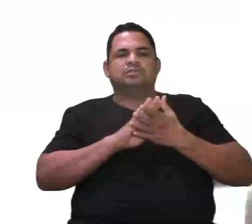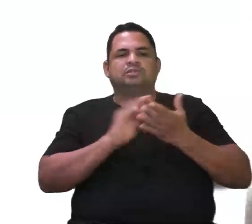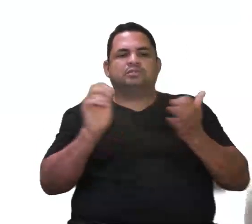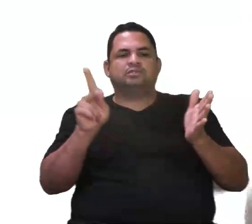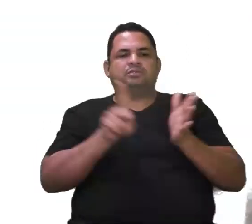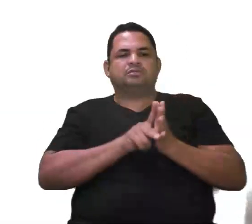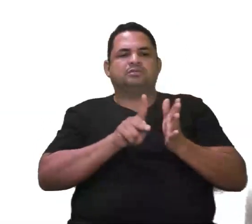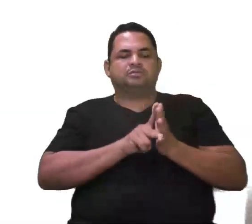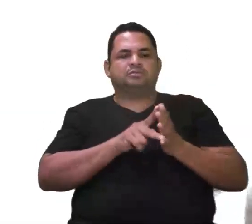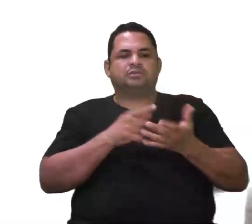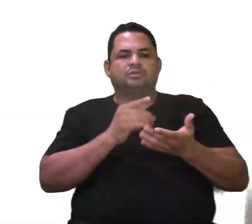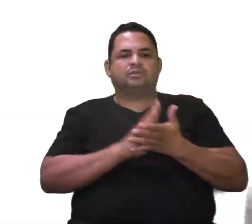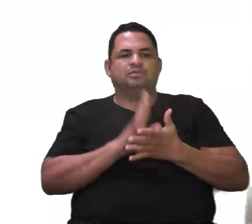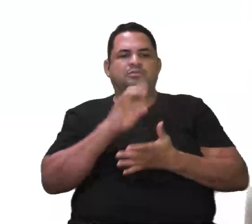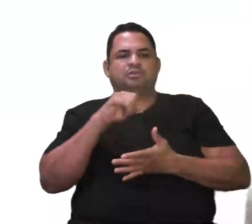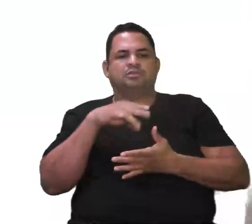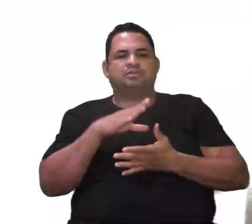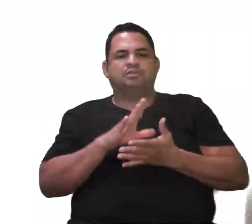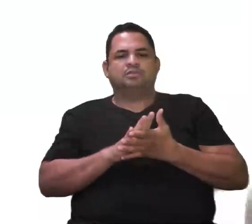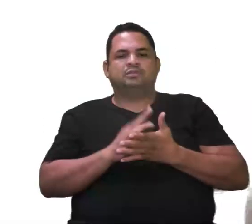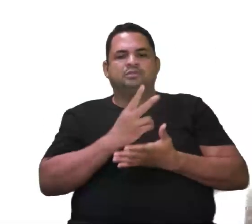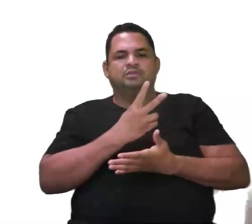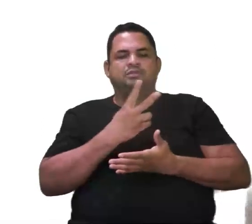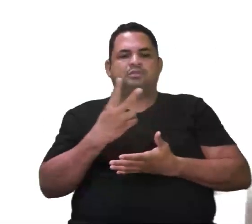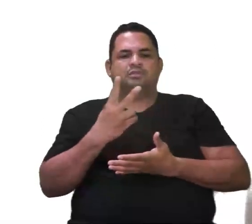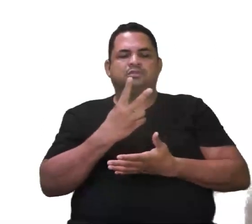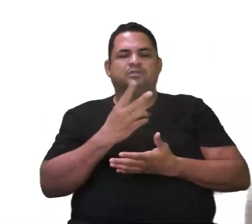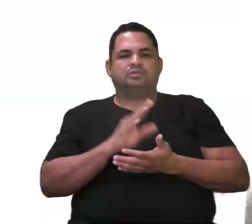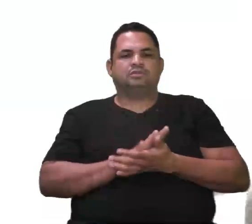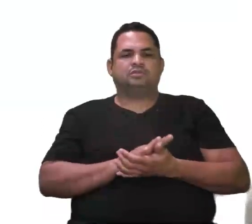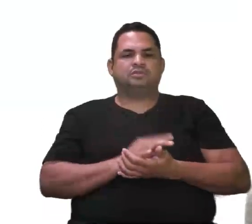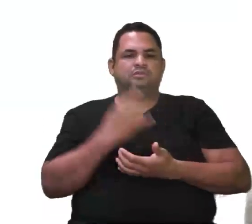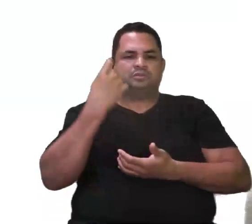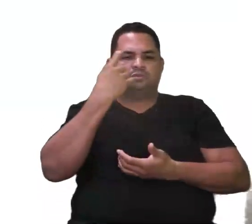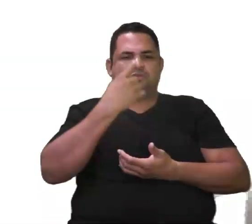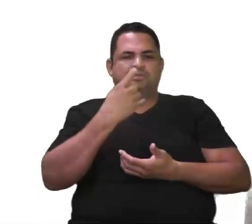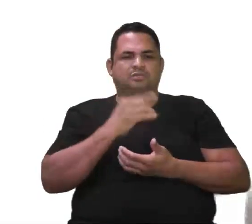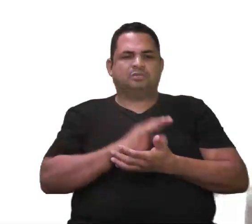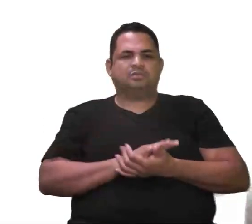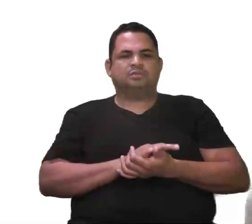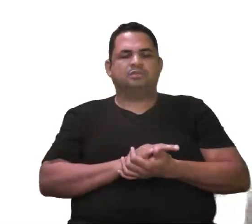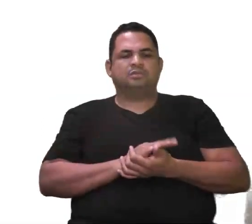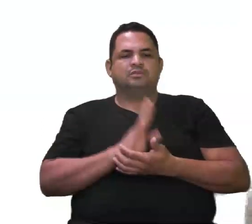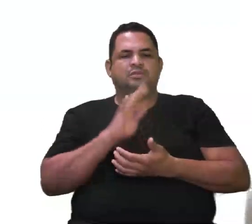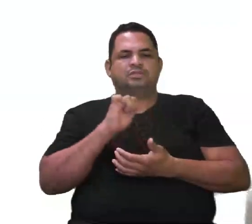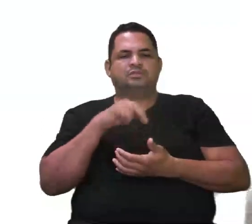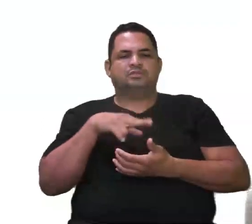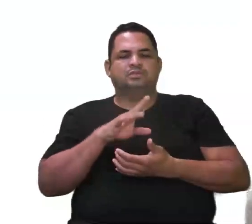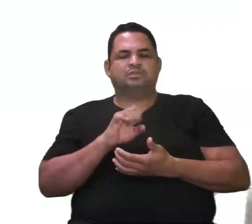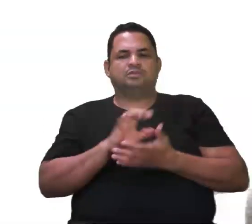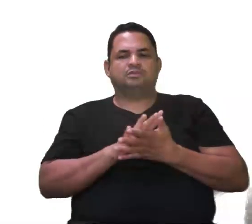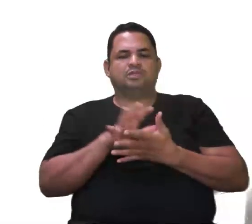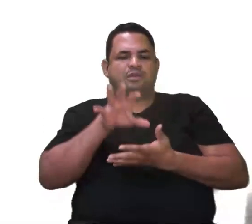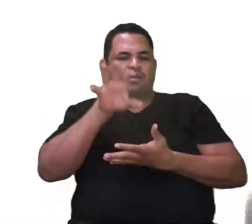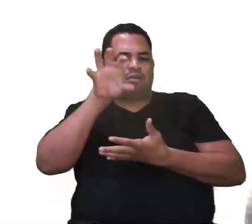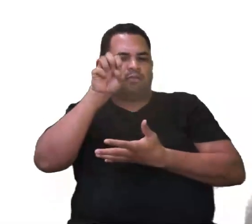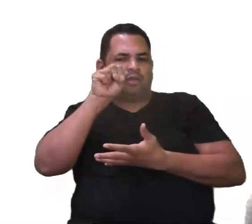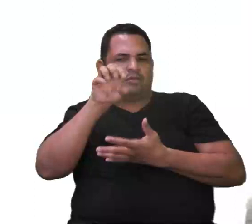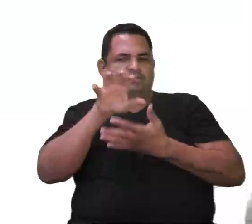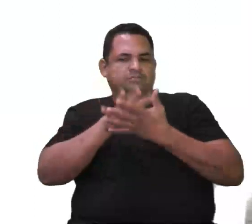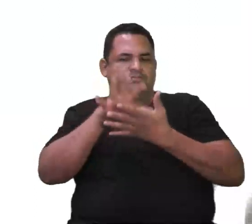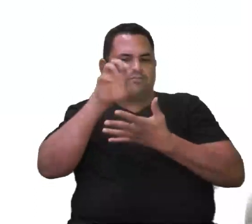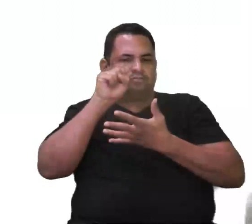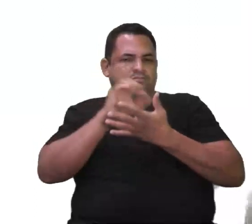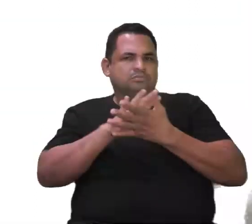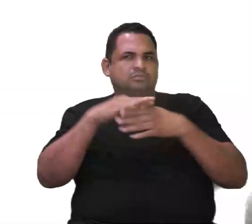e os cones. Então, são as duas células especializadas aí na retina. Um, os bastonetes, eles vão captar aquela... Quando a gente